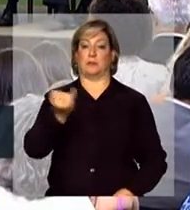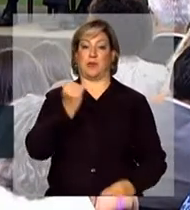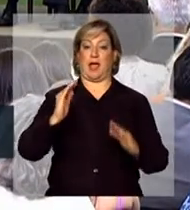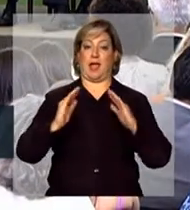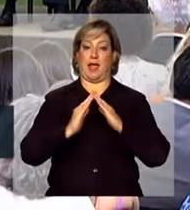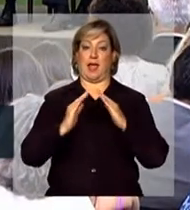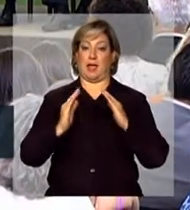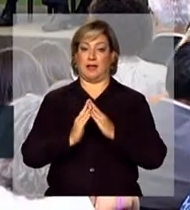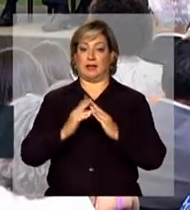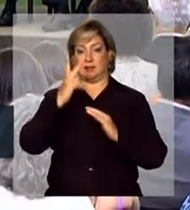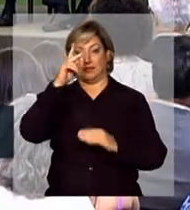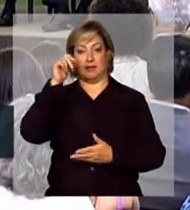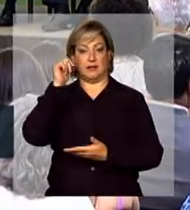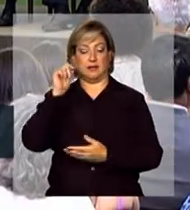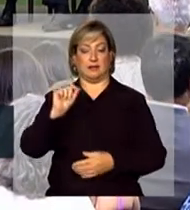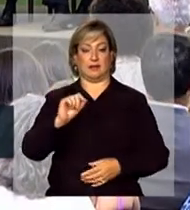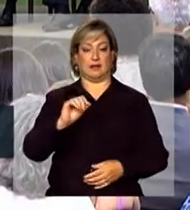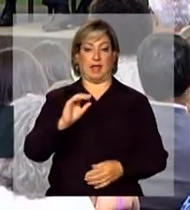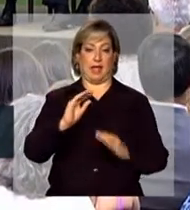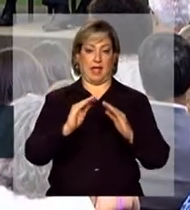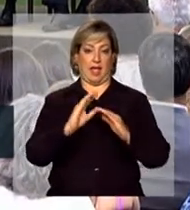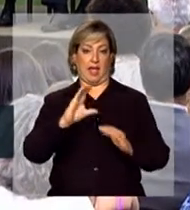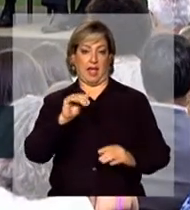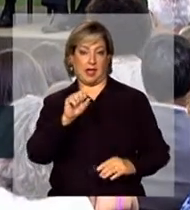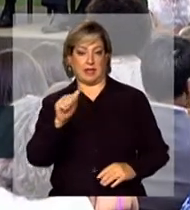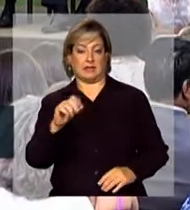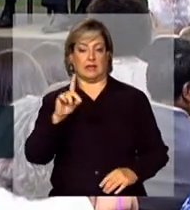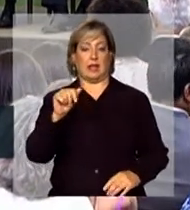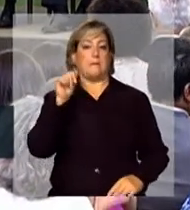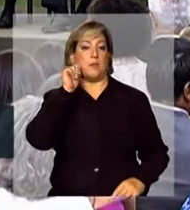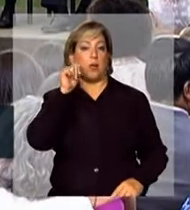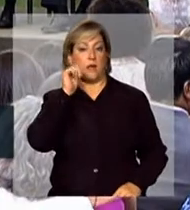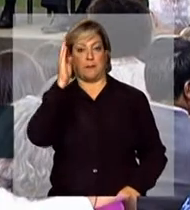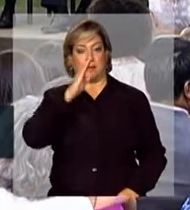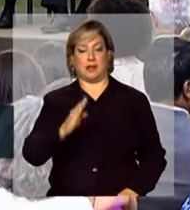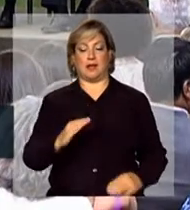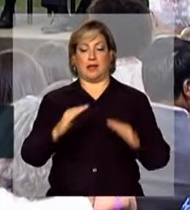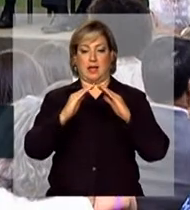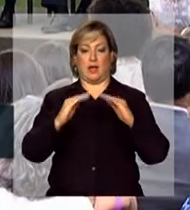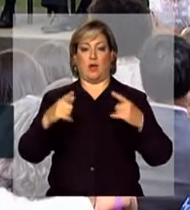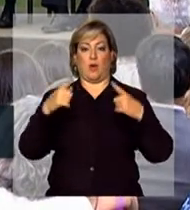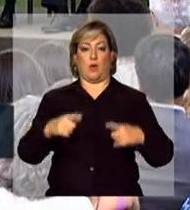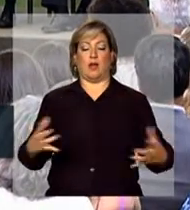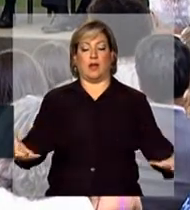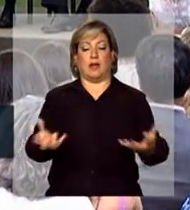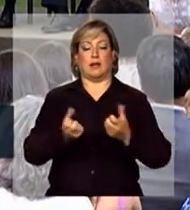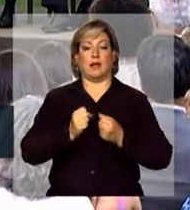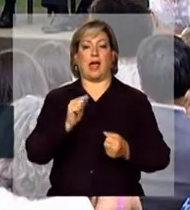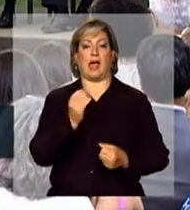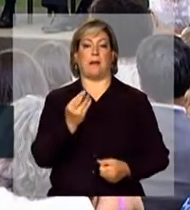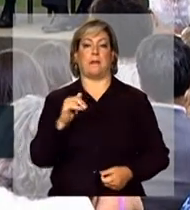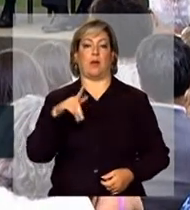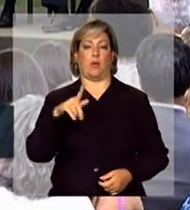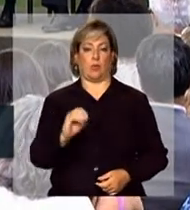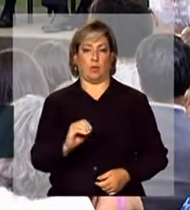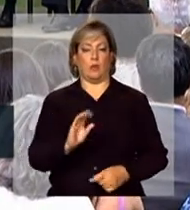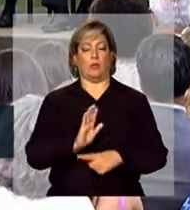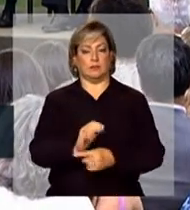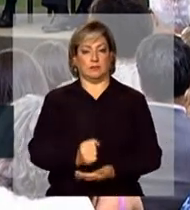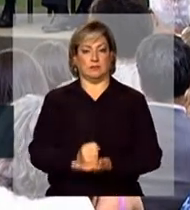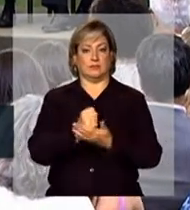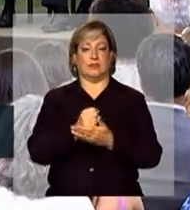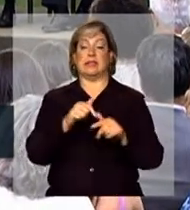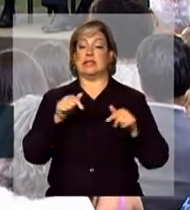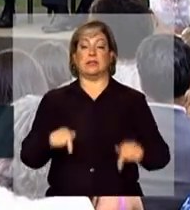Mulher Brasileira. Como eu disse, uma casa de luta e uma casa de abrigo e apoio. E isso